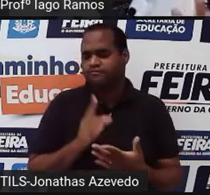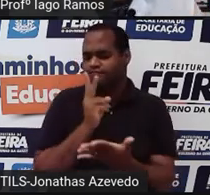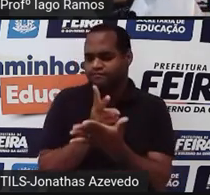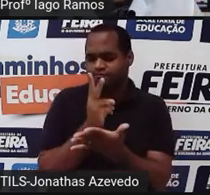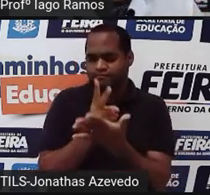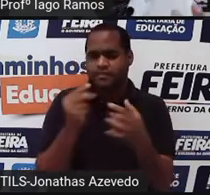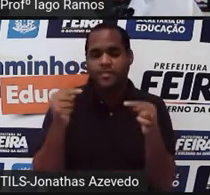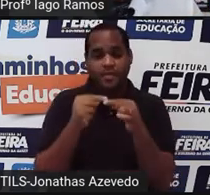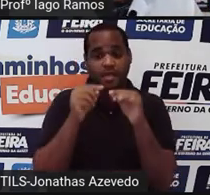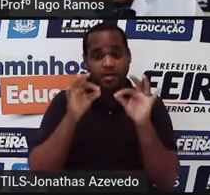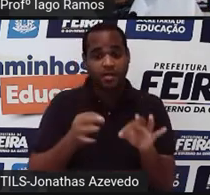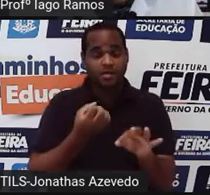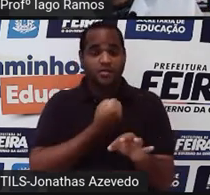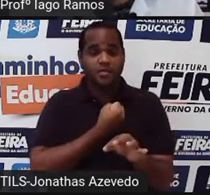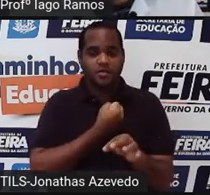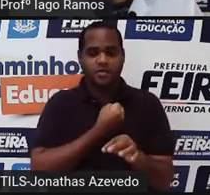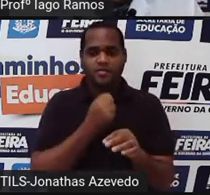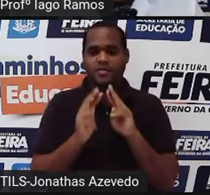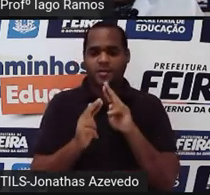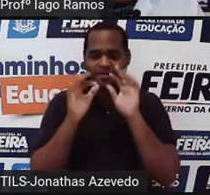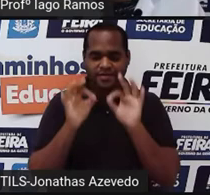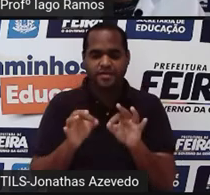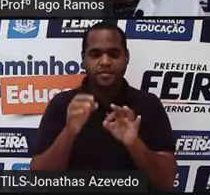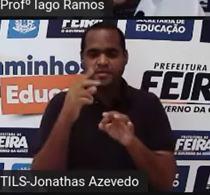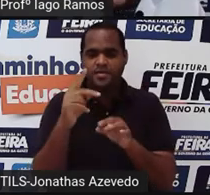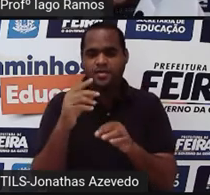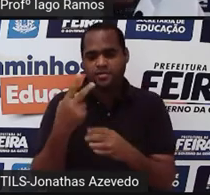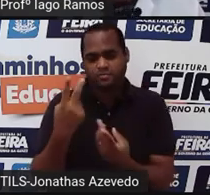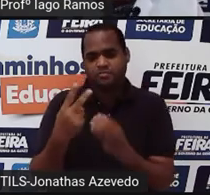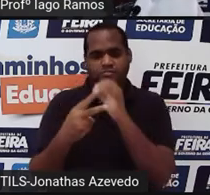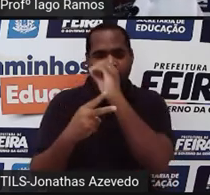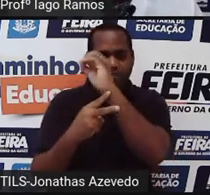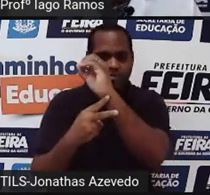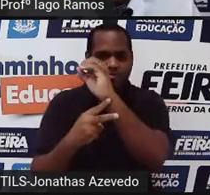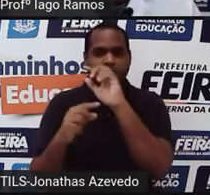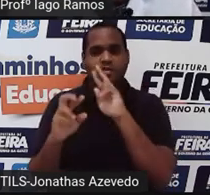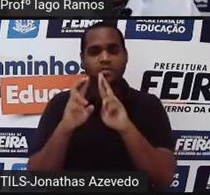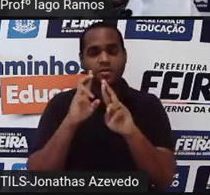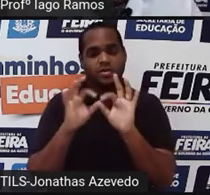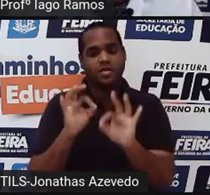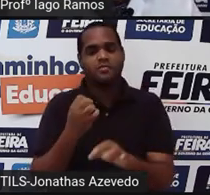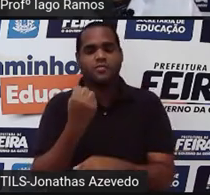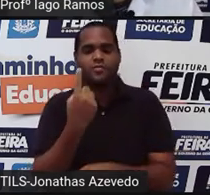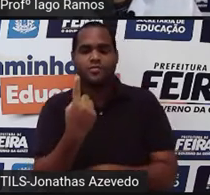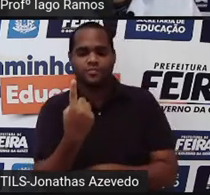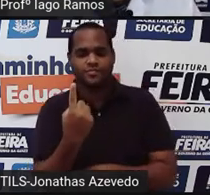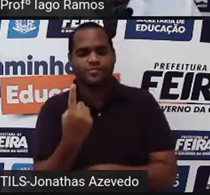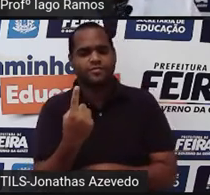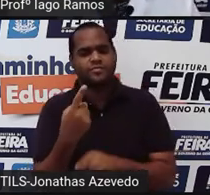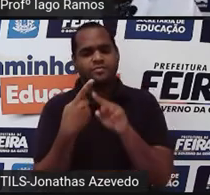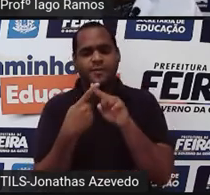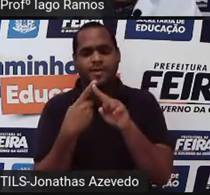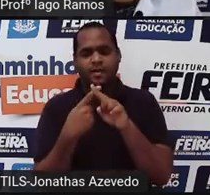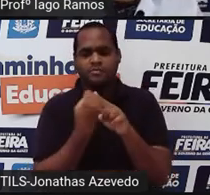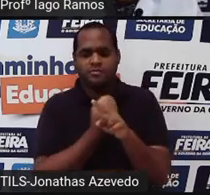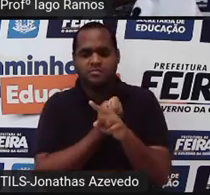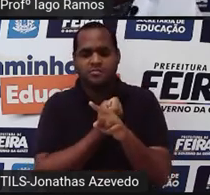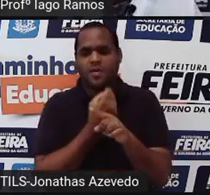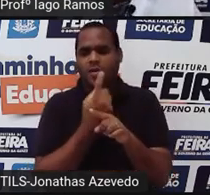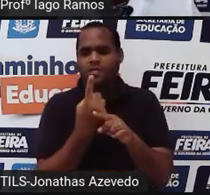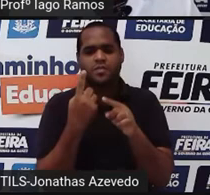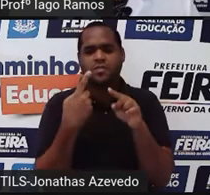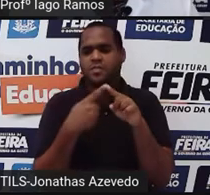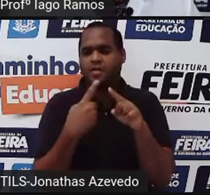vai dar como resultado, se o expoente é 0, o resultado vai ser 1. E por que que é 1? Por